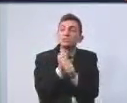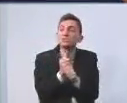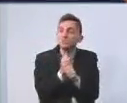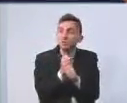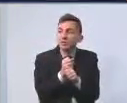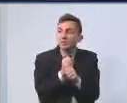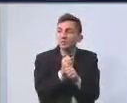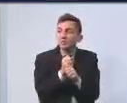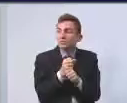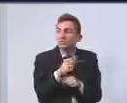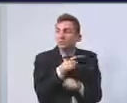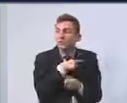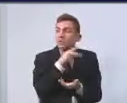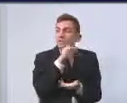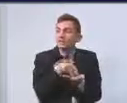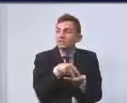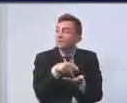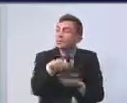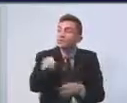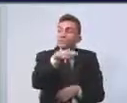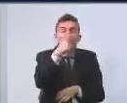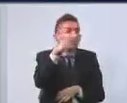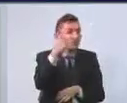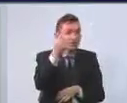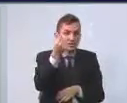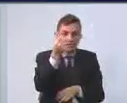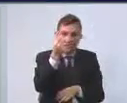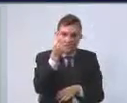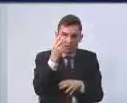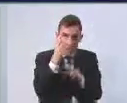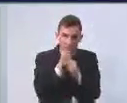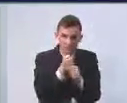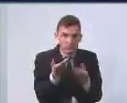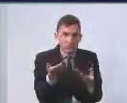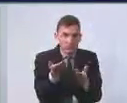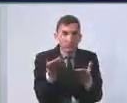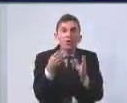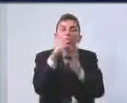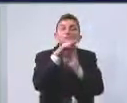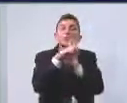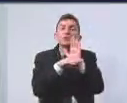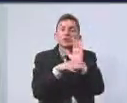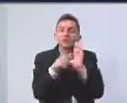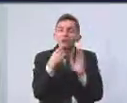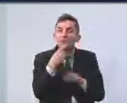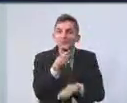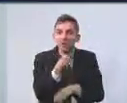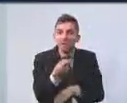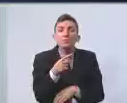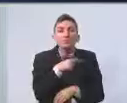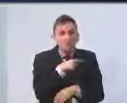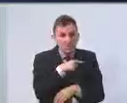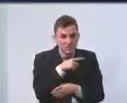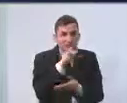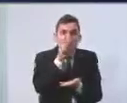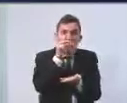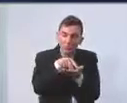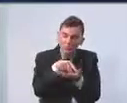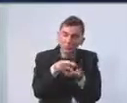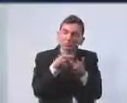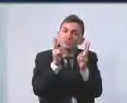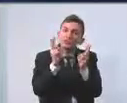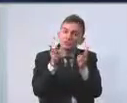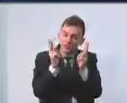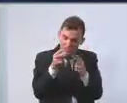é verdadeiro, nós não temos os recursos atinentes a esses programas que ela colocou, mas há sim o compromisso de mantê-los,